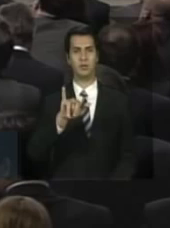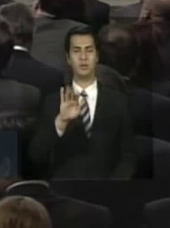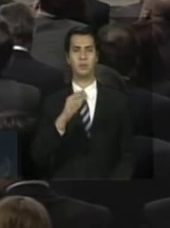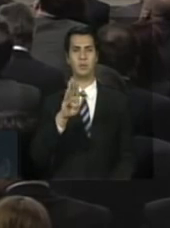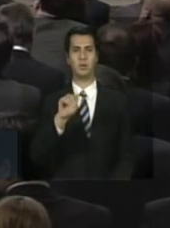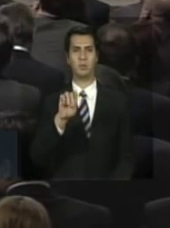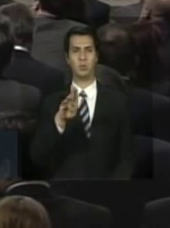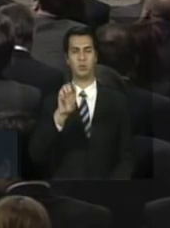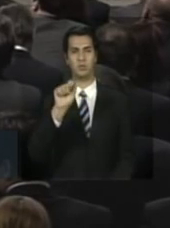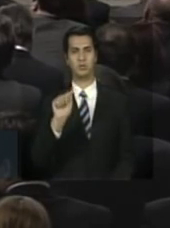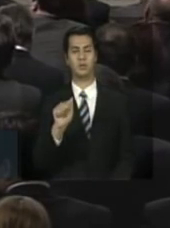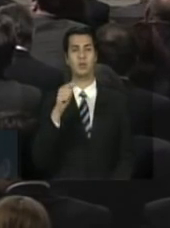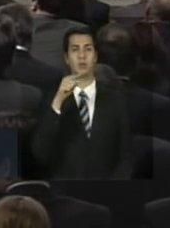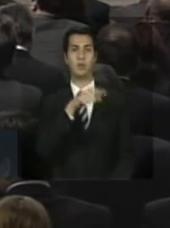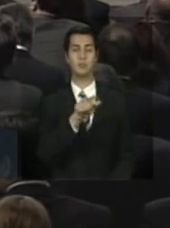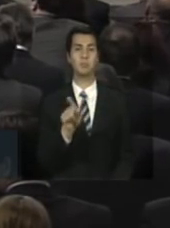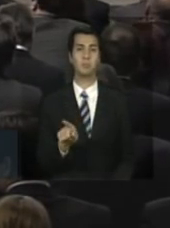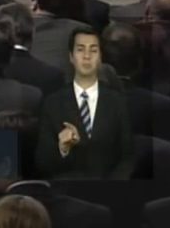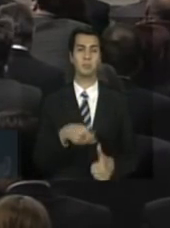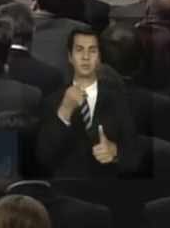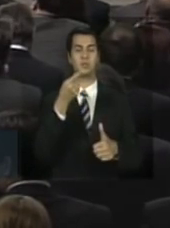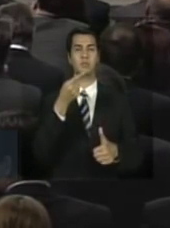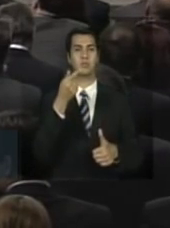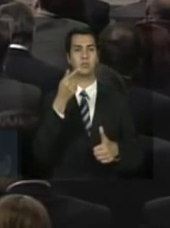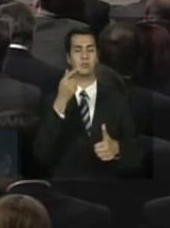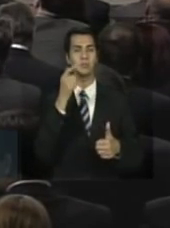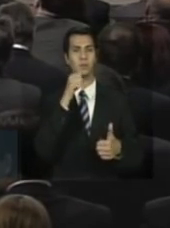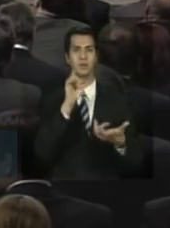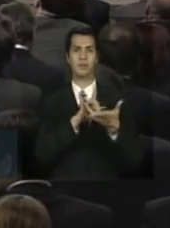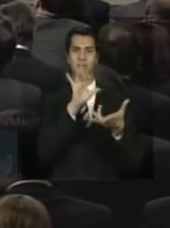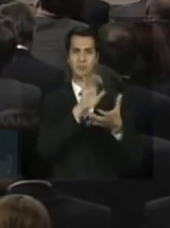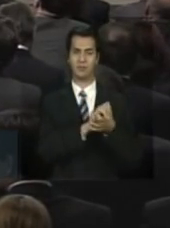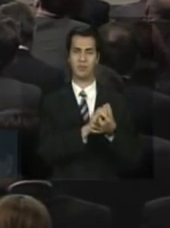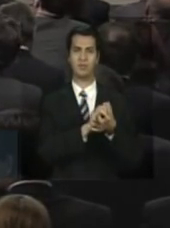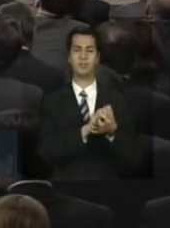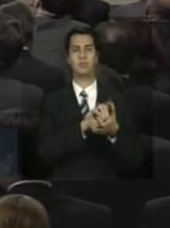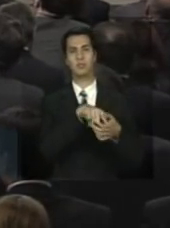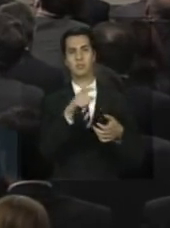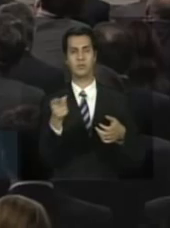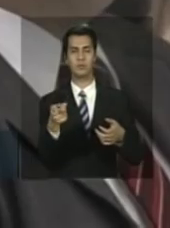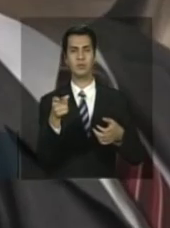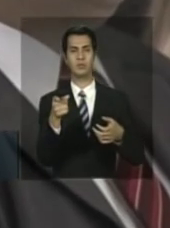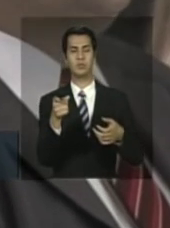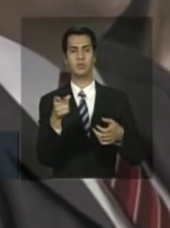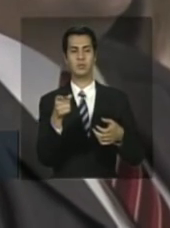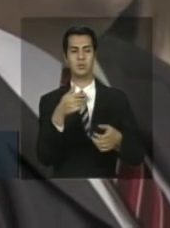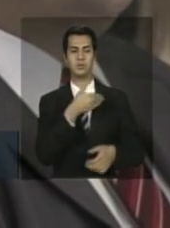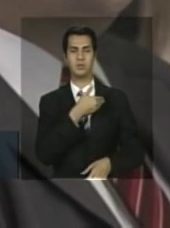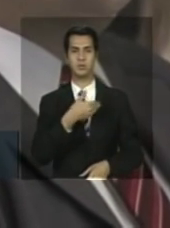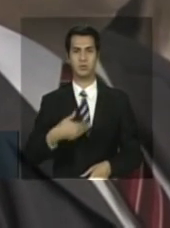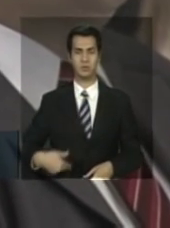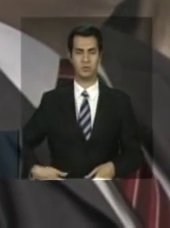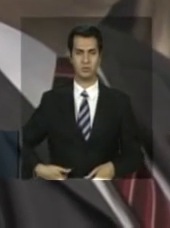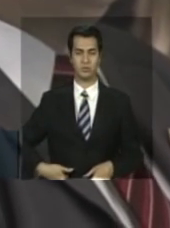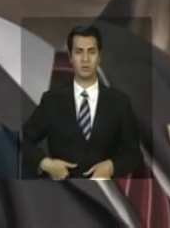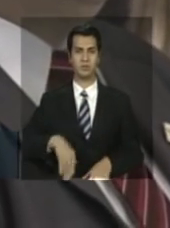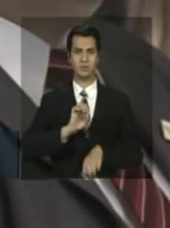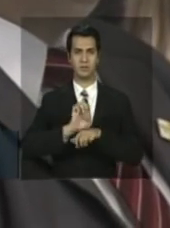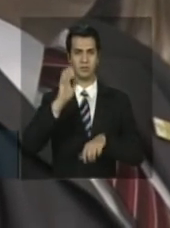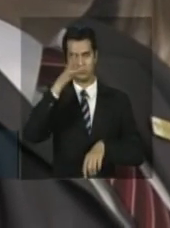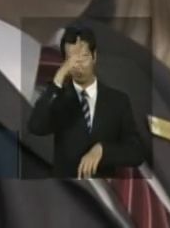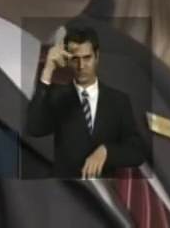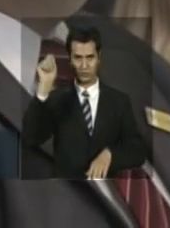-dama e secretária do trabalho e assistência social do Estado do Mato Grosso, senhores